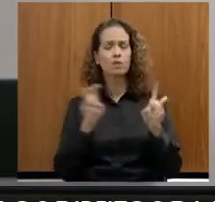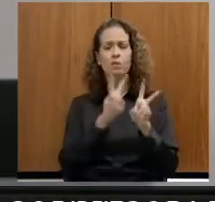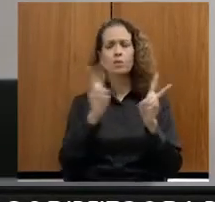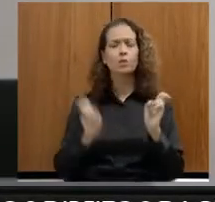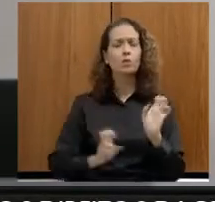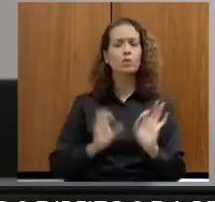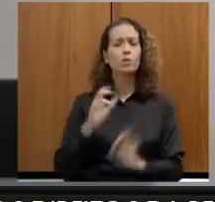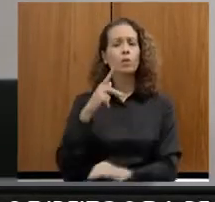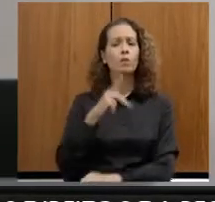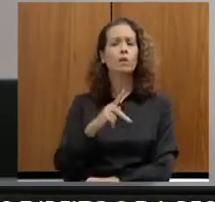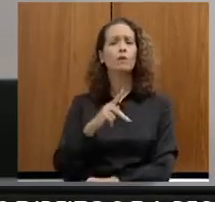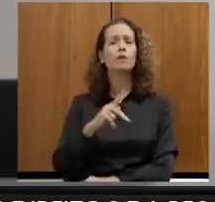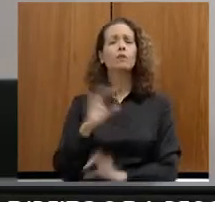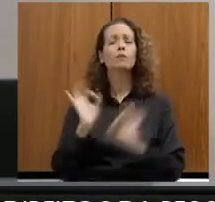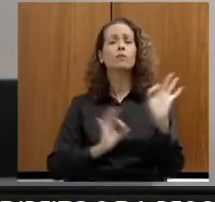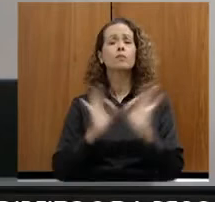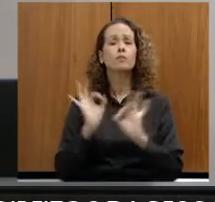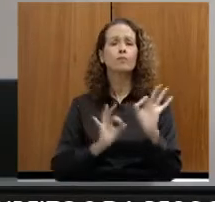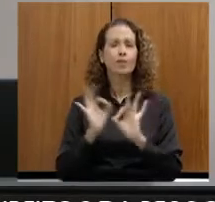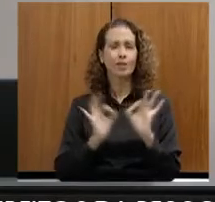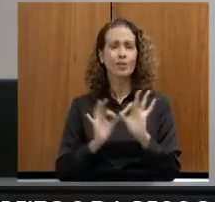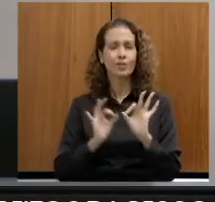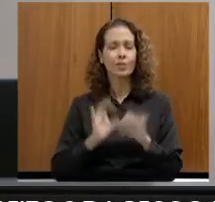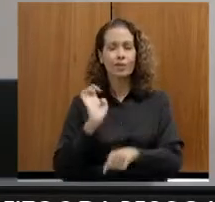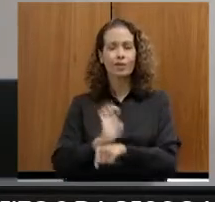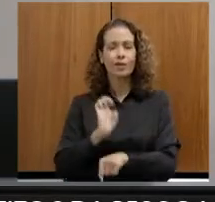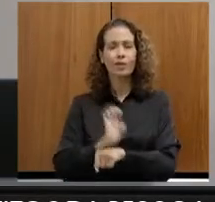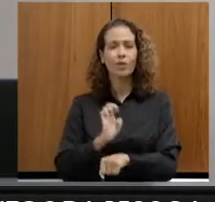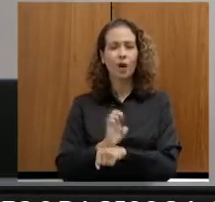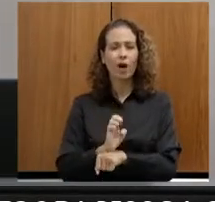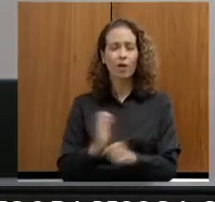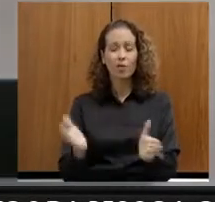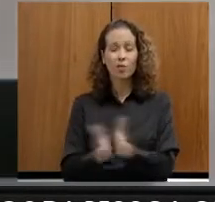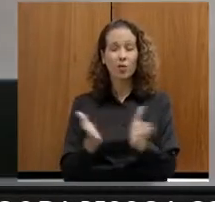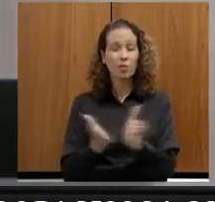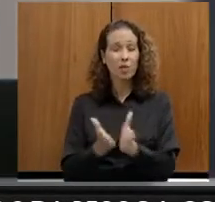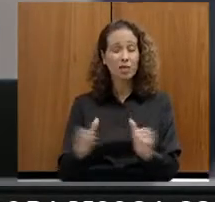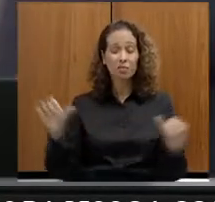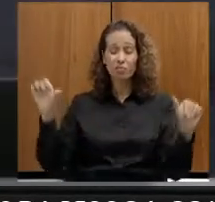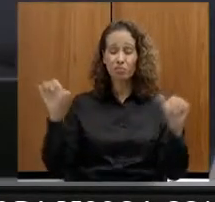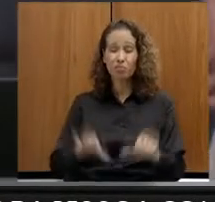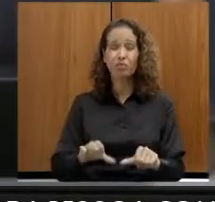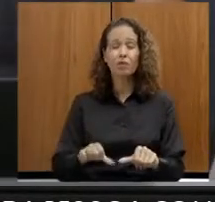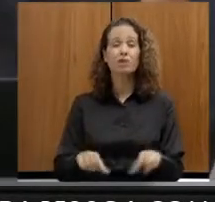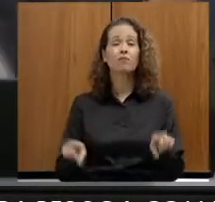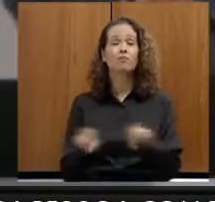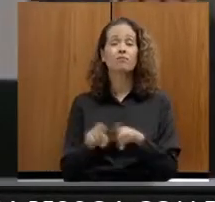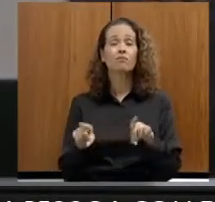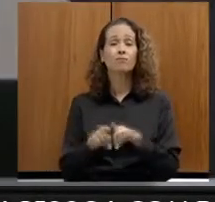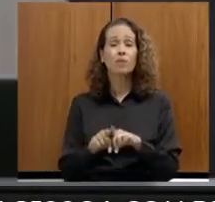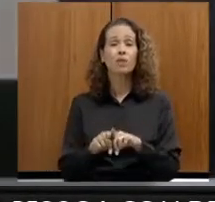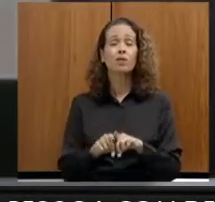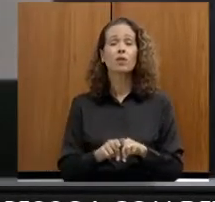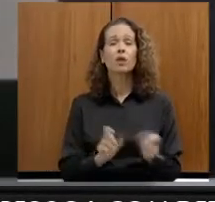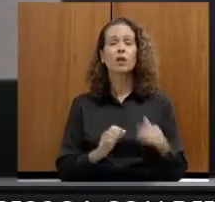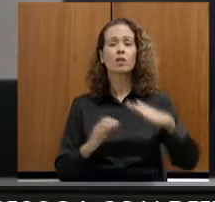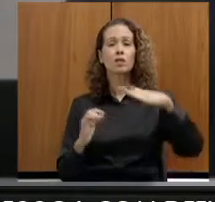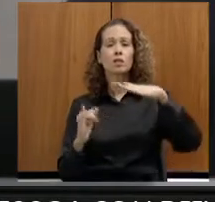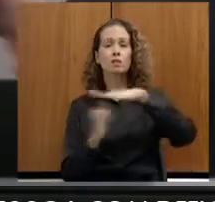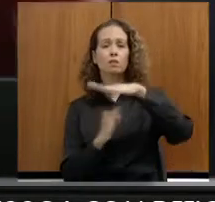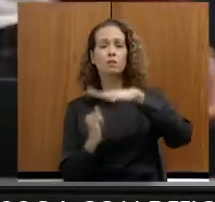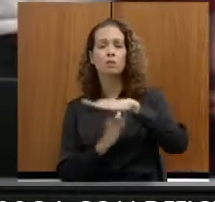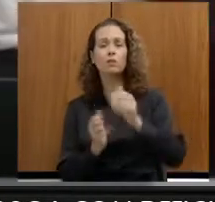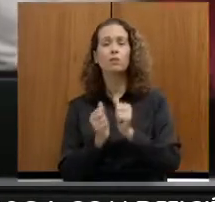Estadual de Enfrentamento à Extrema Pobreza, esclarecendo que os órgãos envolvidos na sua elaboração, as etapas